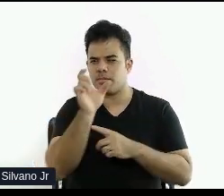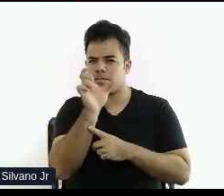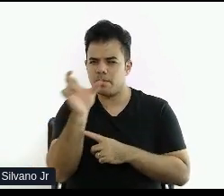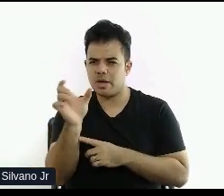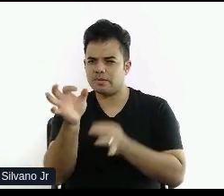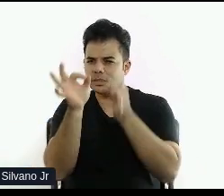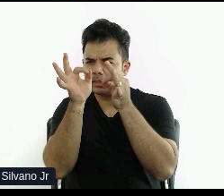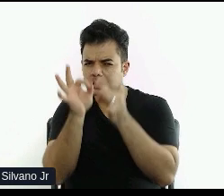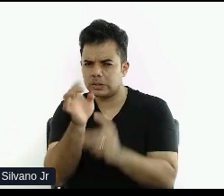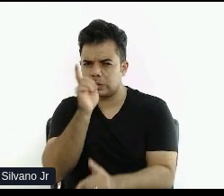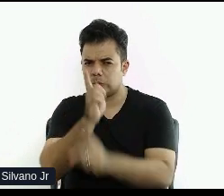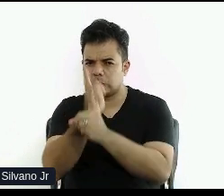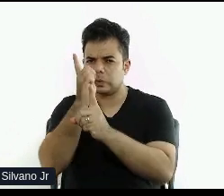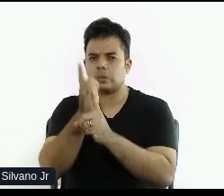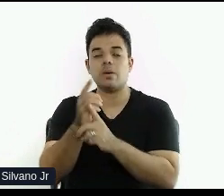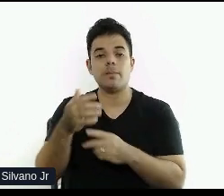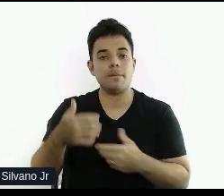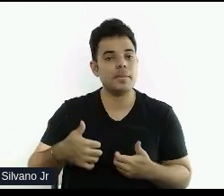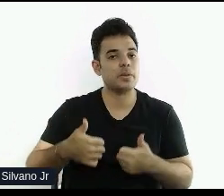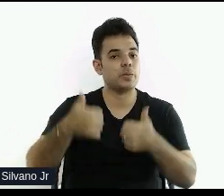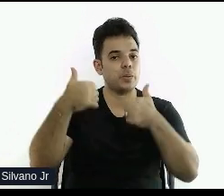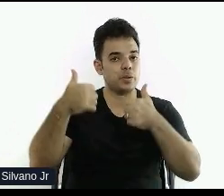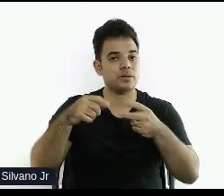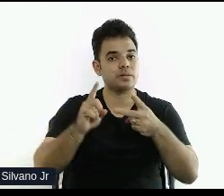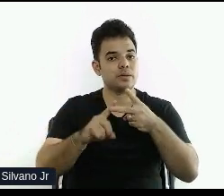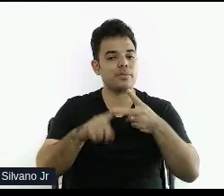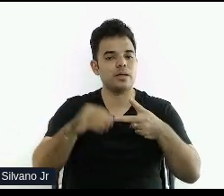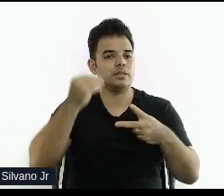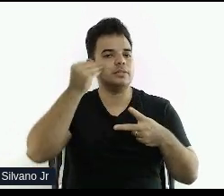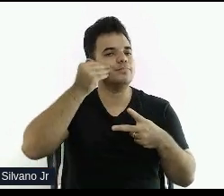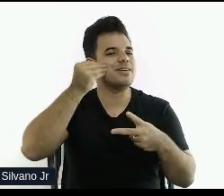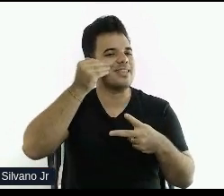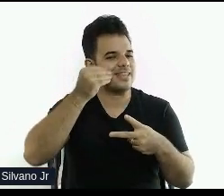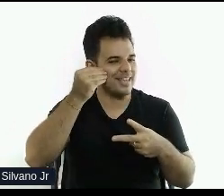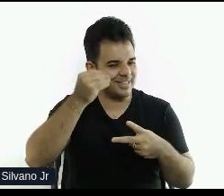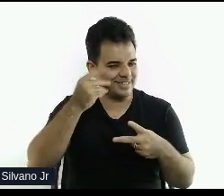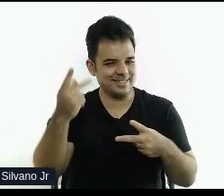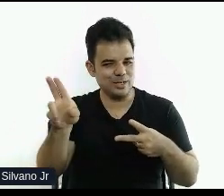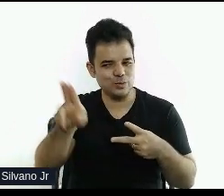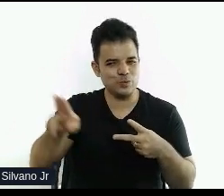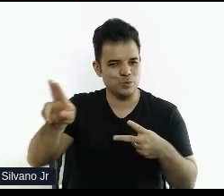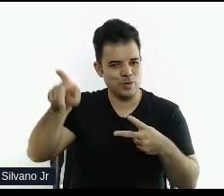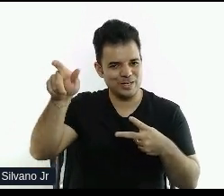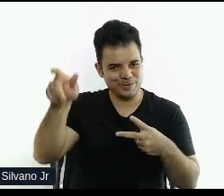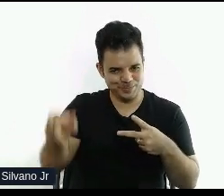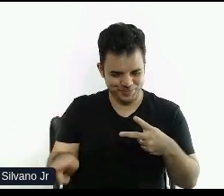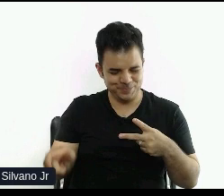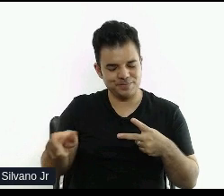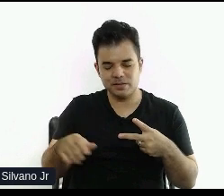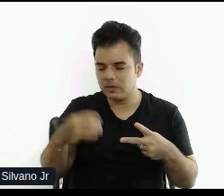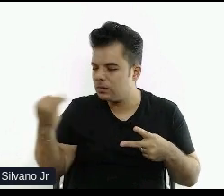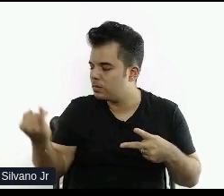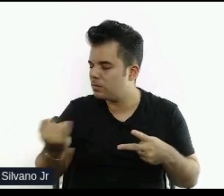principalmente para melhorar o ranqueamento, e a experiência do usuário, como eu falei. Esse é um dos critérios mais importantes na hora do Google